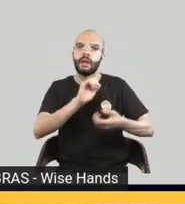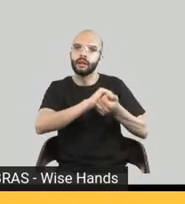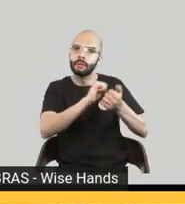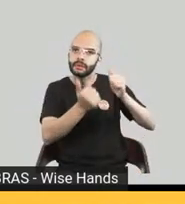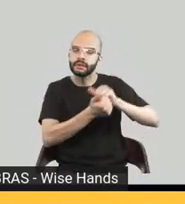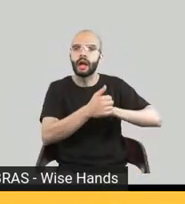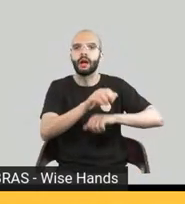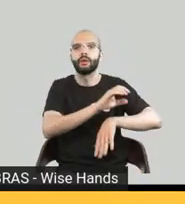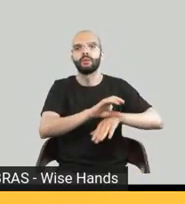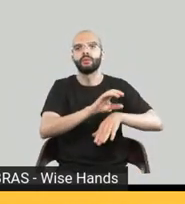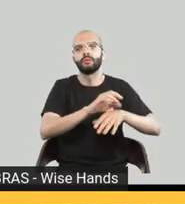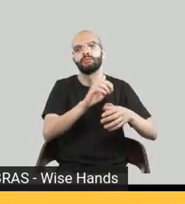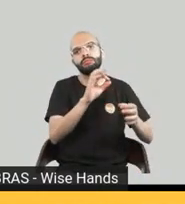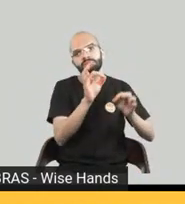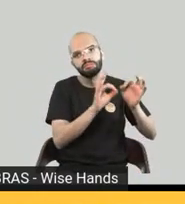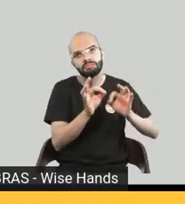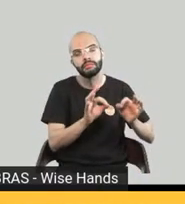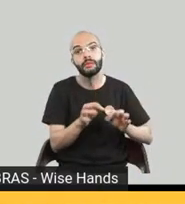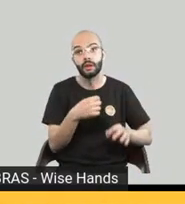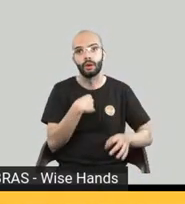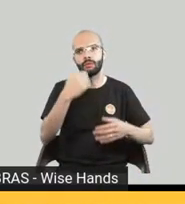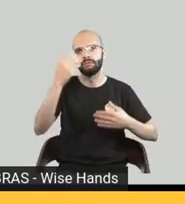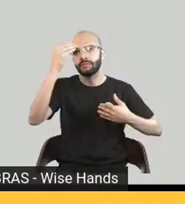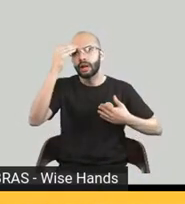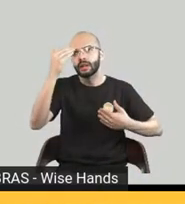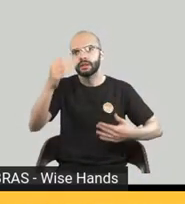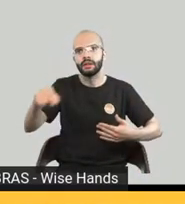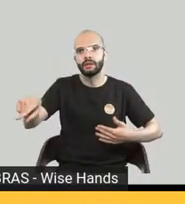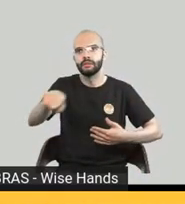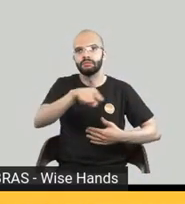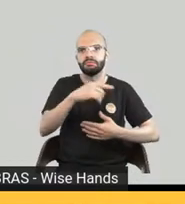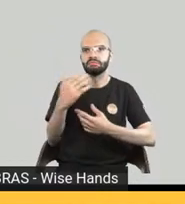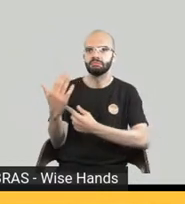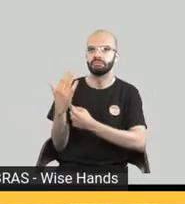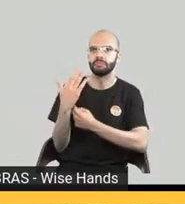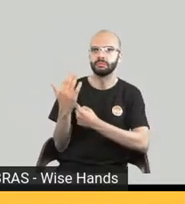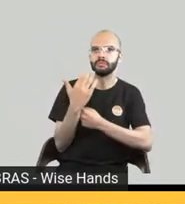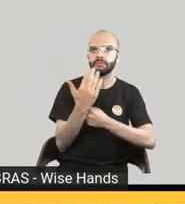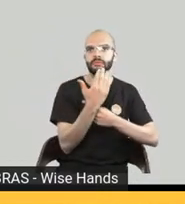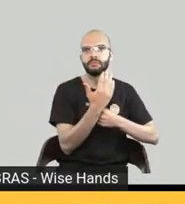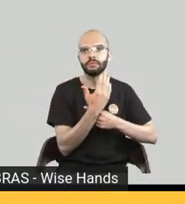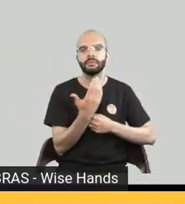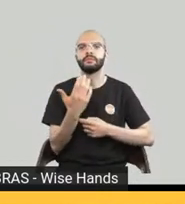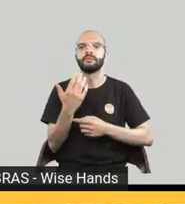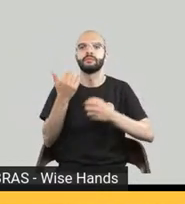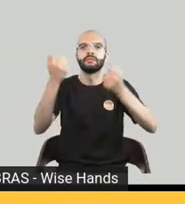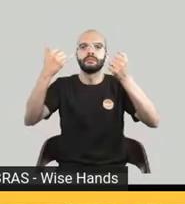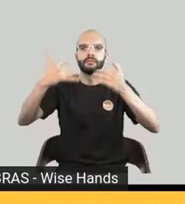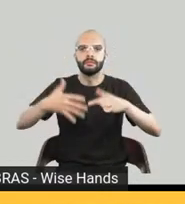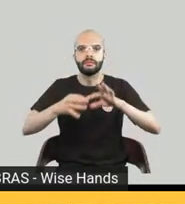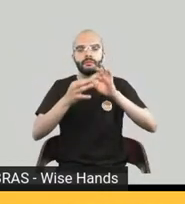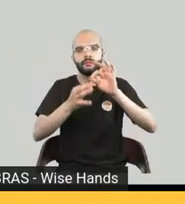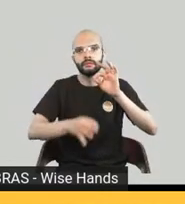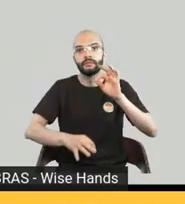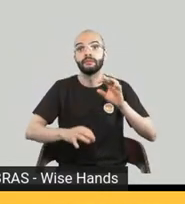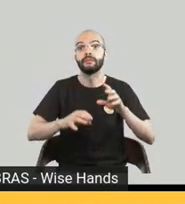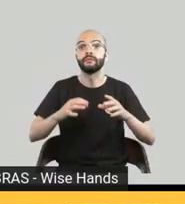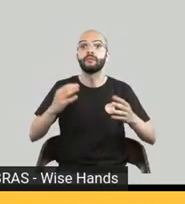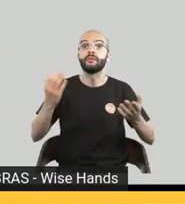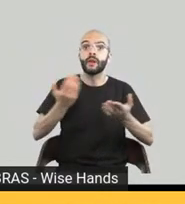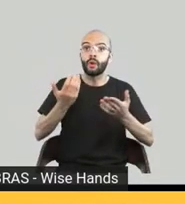debate por essa reflexão e aí eu vou passar a palavra então para cada um vou seguir a ordem aqui que a gente foi seguindo desde o início